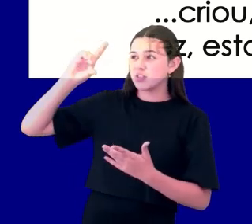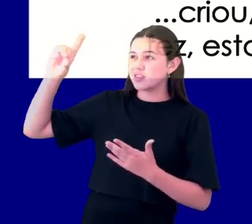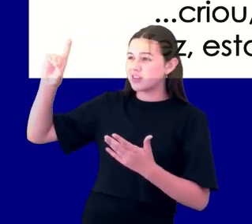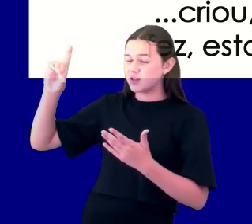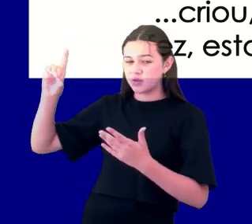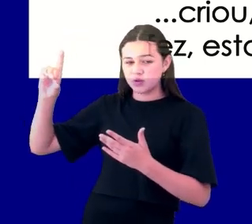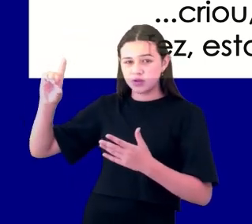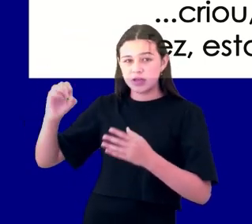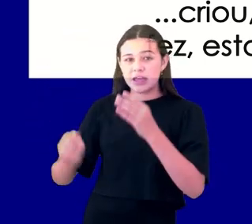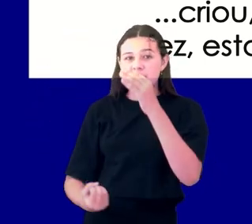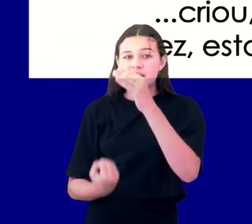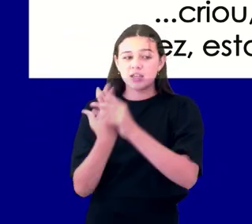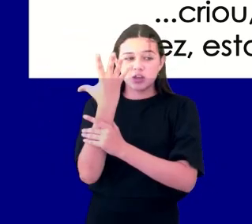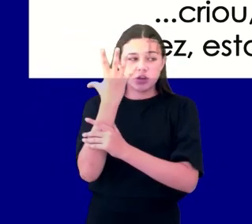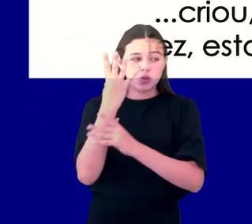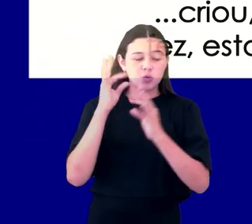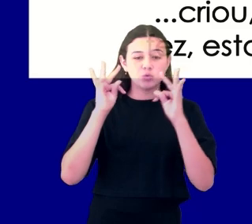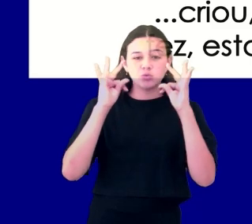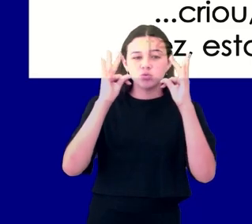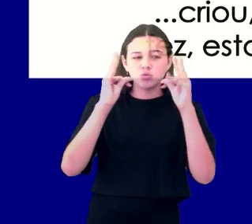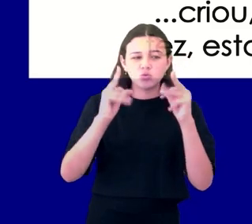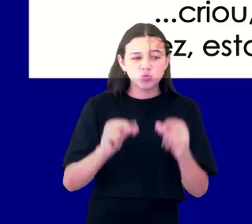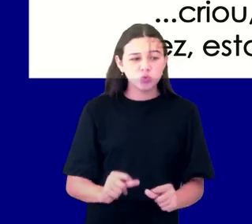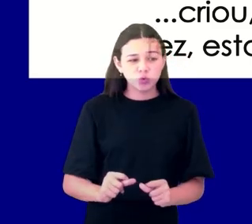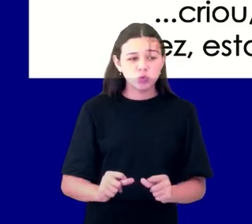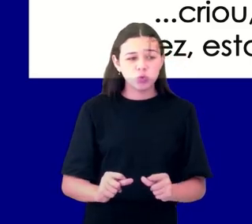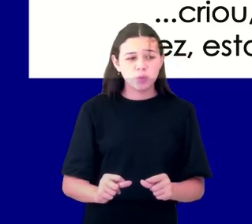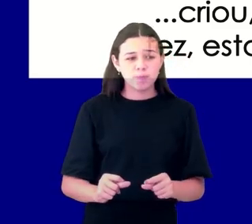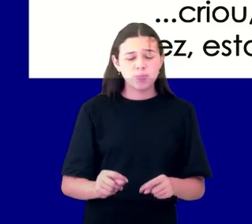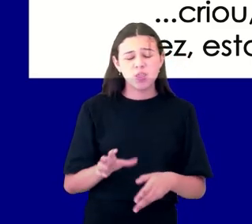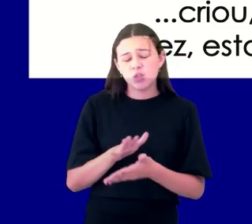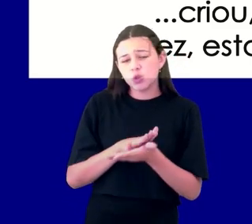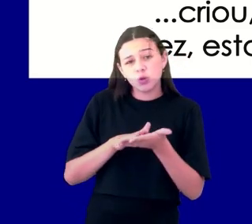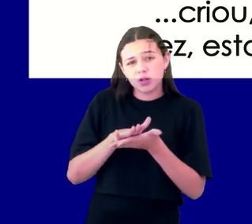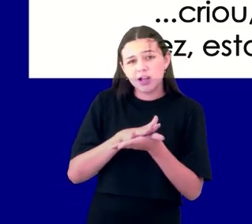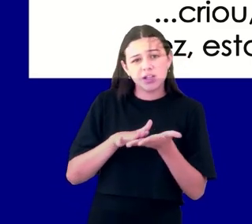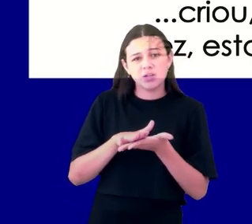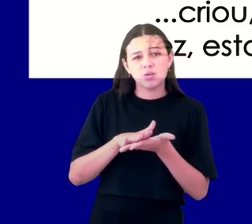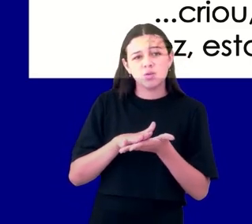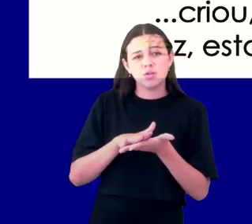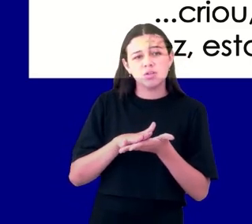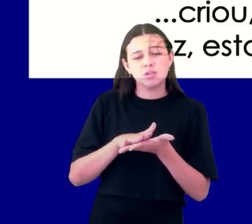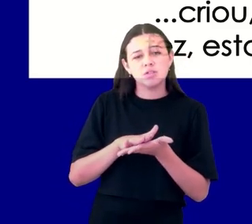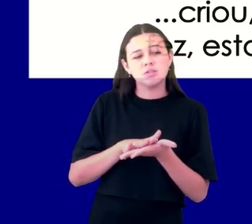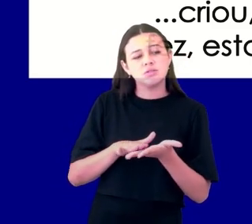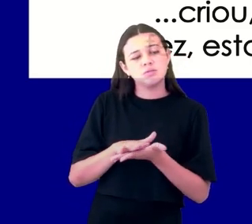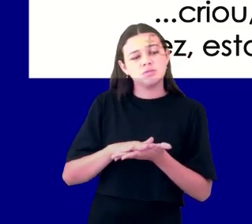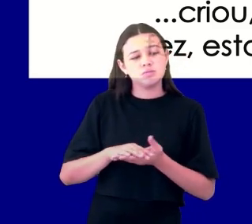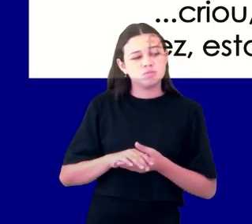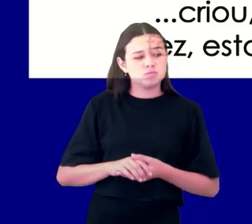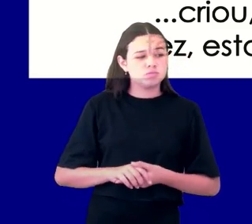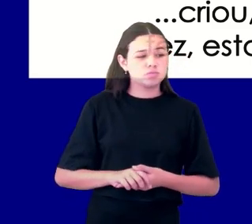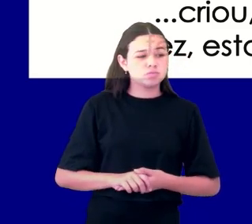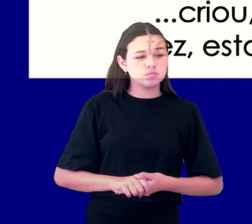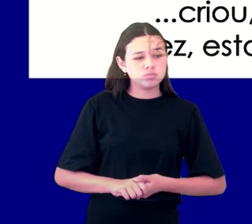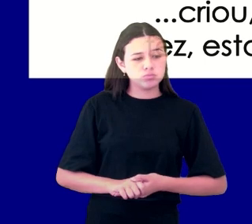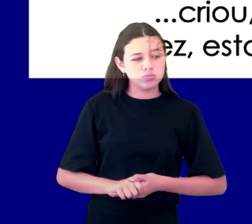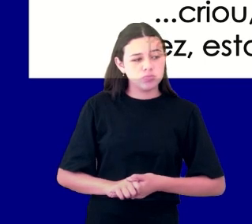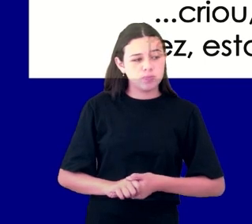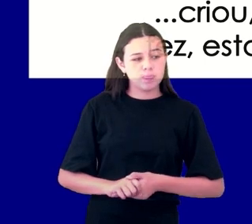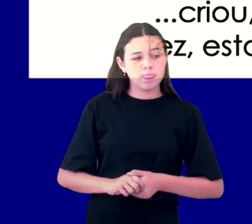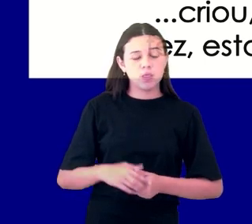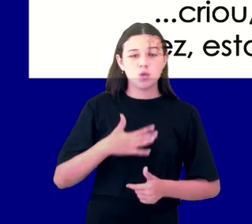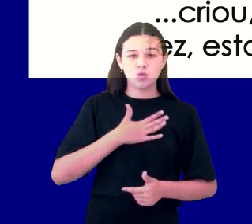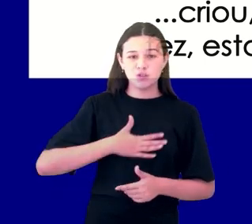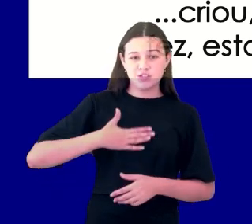É a criação que se faz a partir de uma palavra da parte do próprio Senhor. E eu gostei tanto quando as nossas crianças repetiram, haja luz,